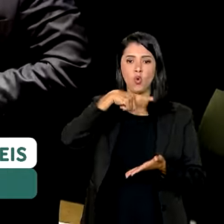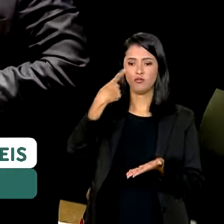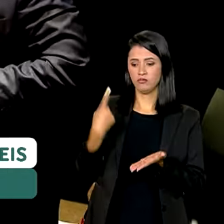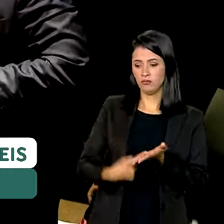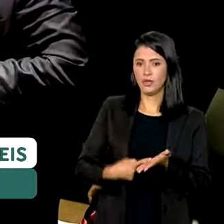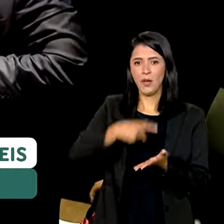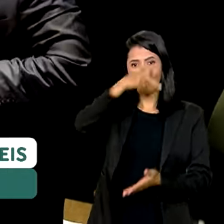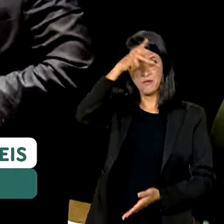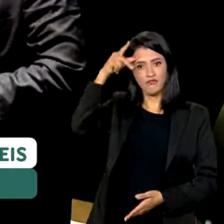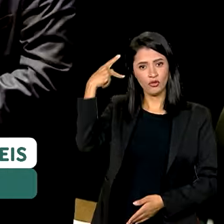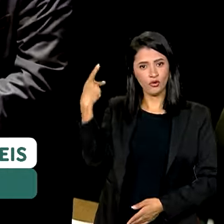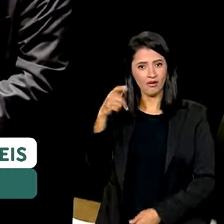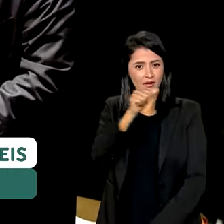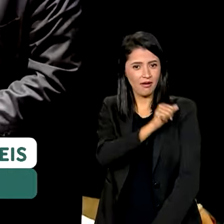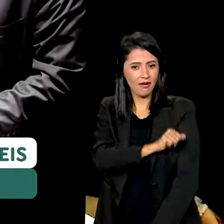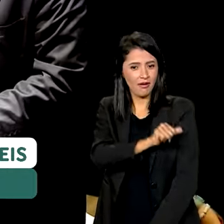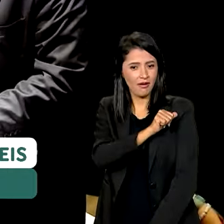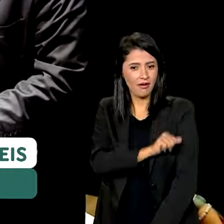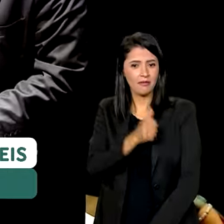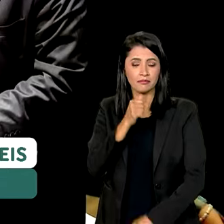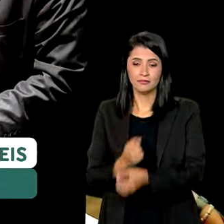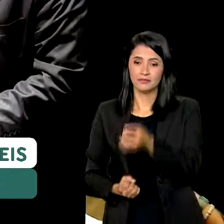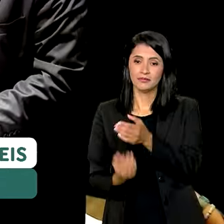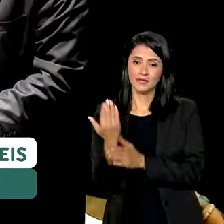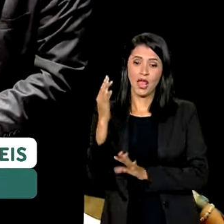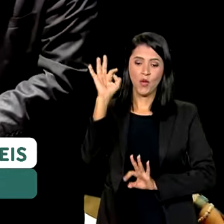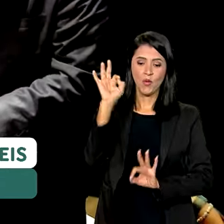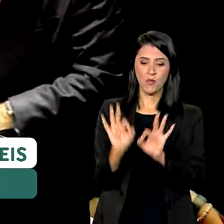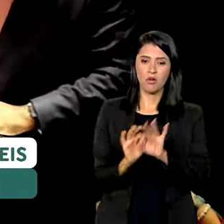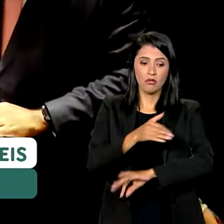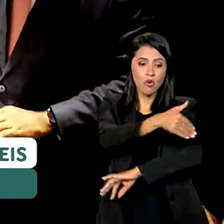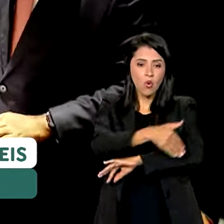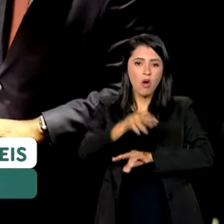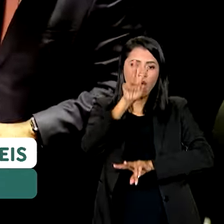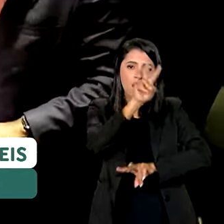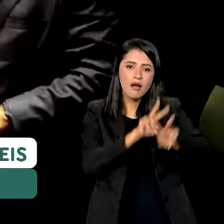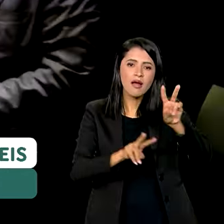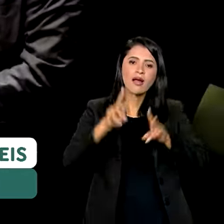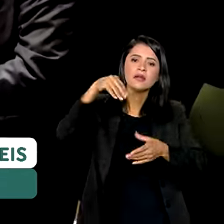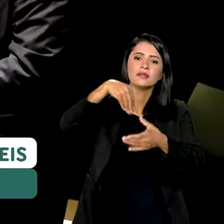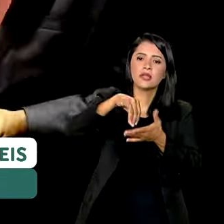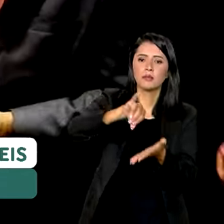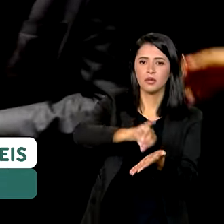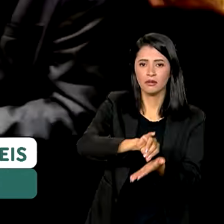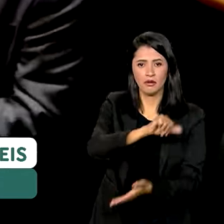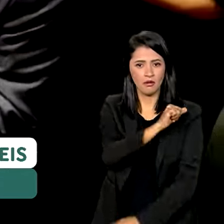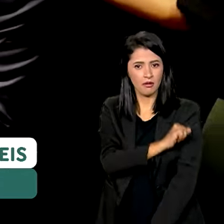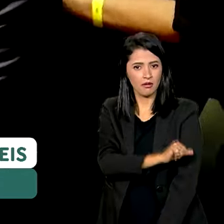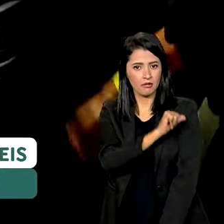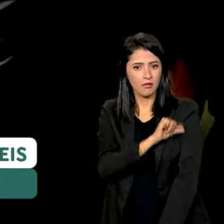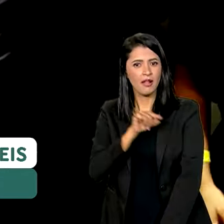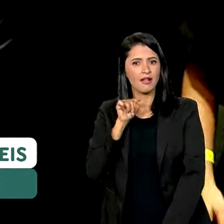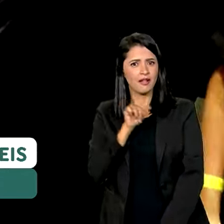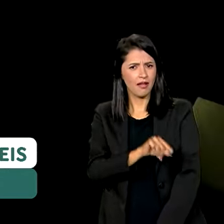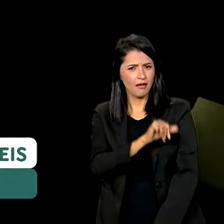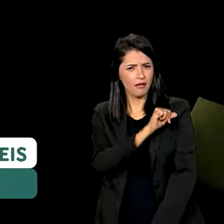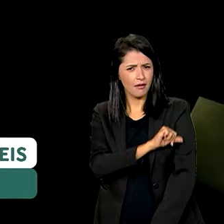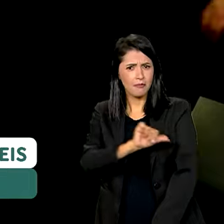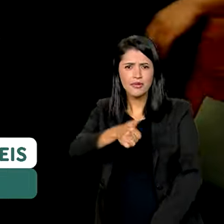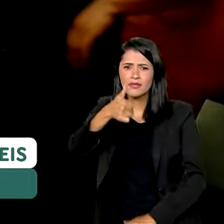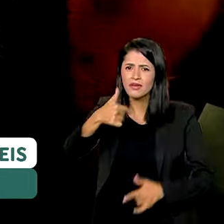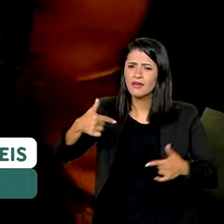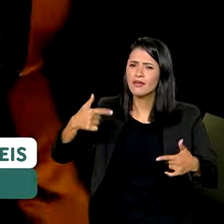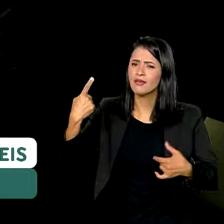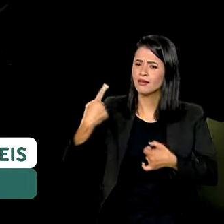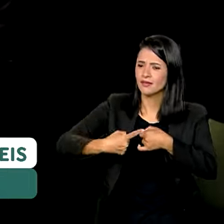a Prefeitura do Rio de Janeiro para a implementação do plano Ruas Visíveis na capital fluminense. O Rio vai ser a primeira cidade